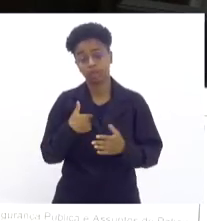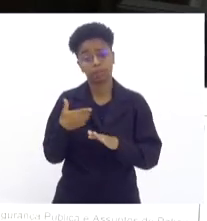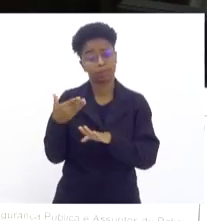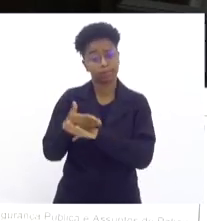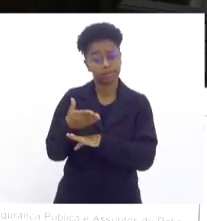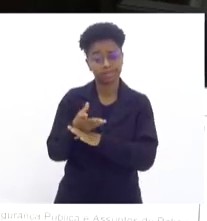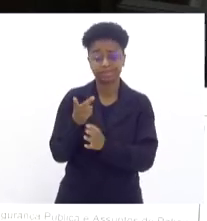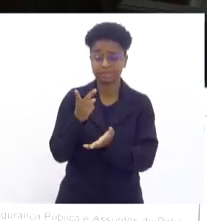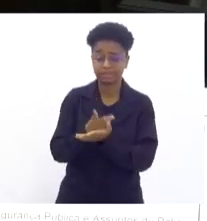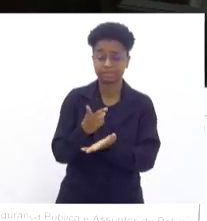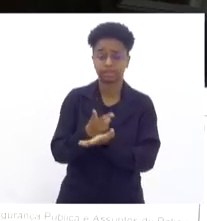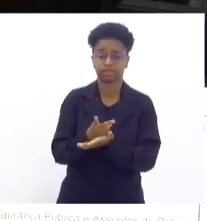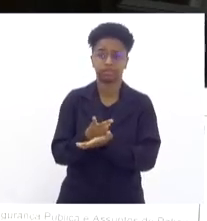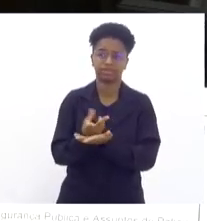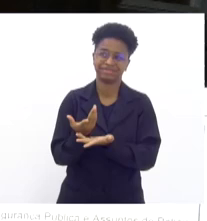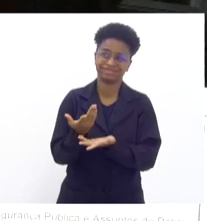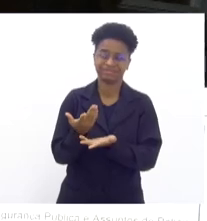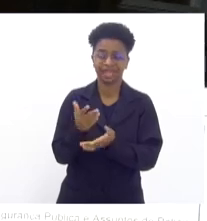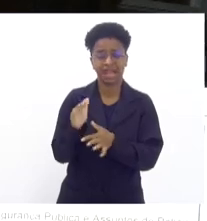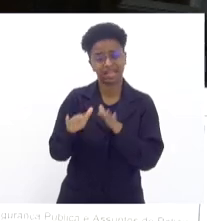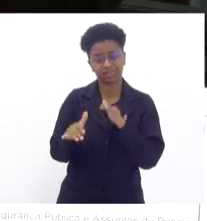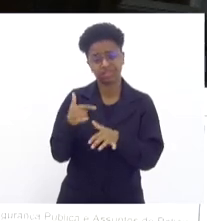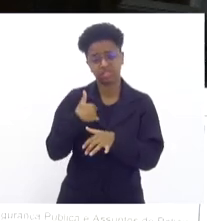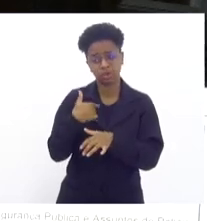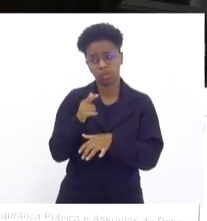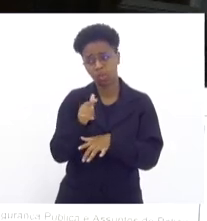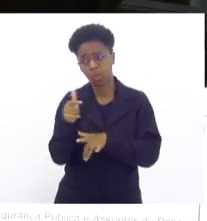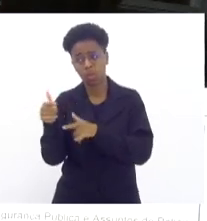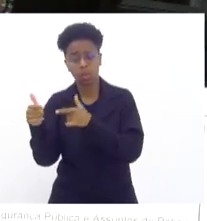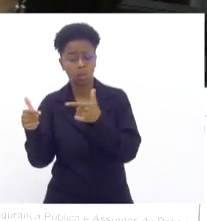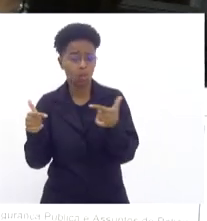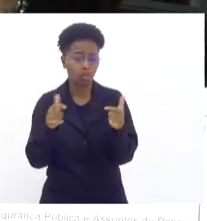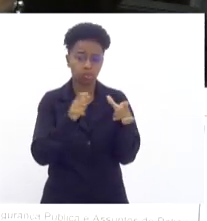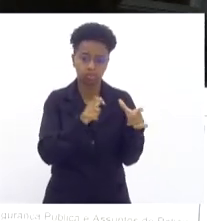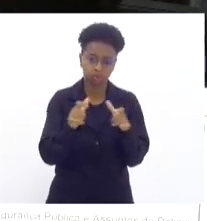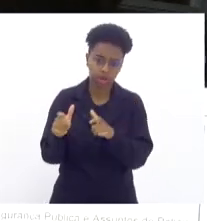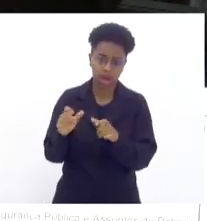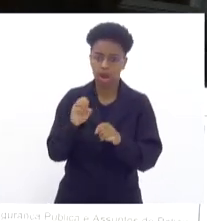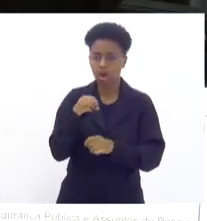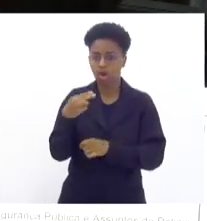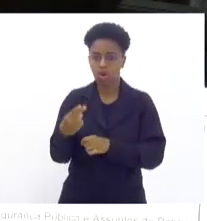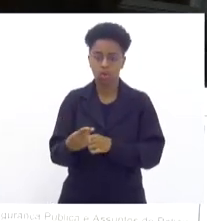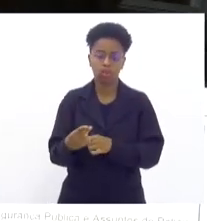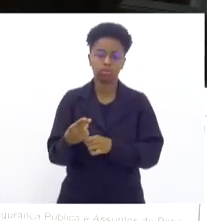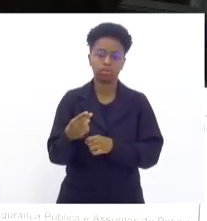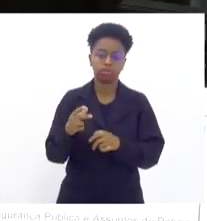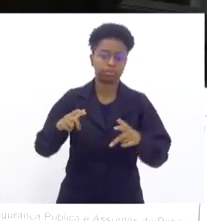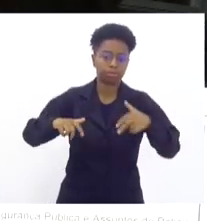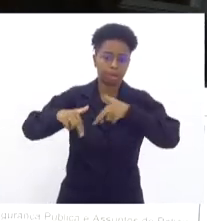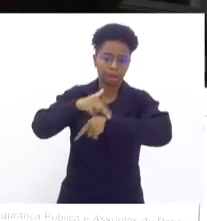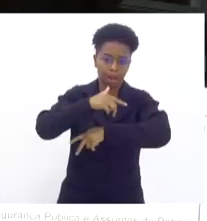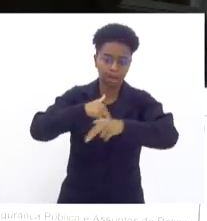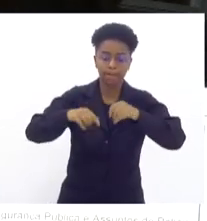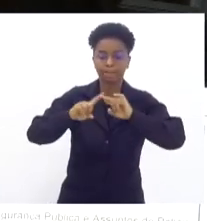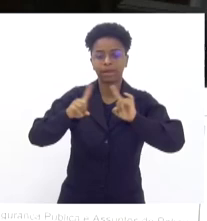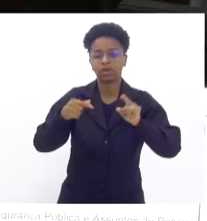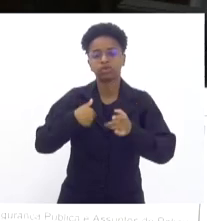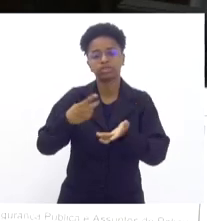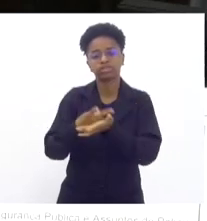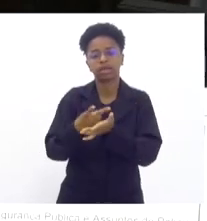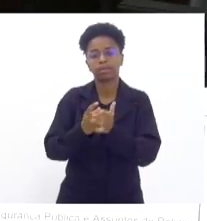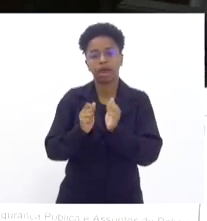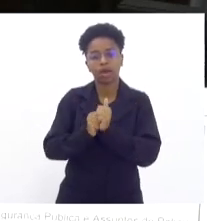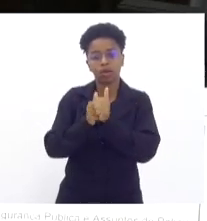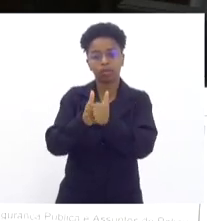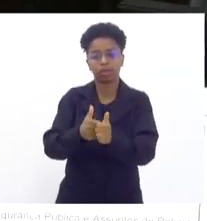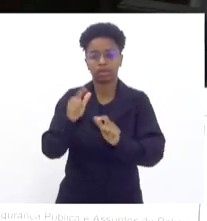deputado Galberto, às vezes, eu estou fora, eu estou em trânsito para algum lugar, mas estou acompanhando sempre pela TV